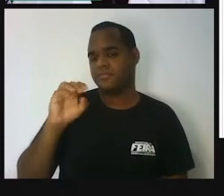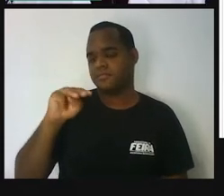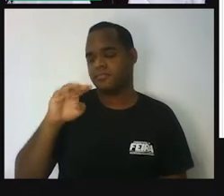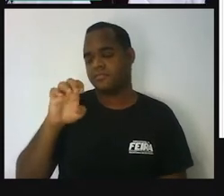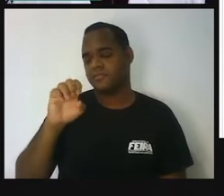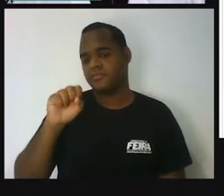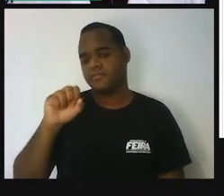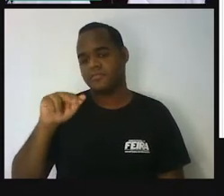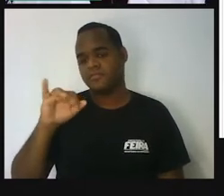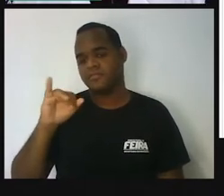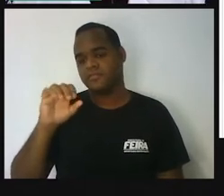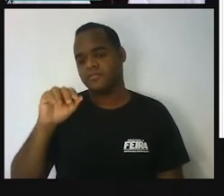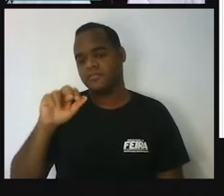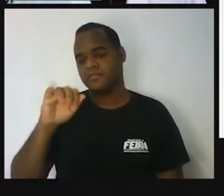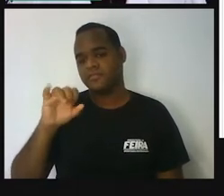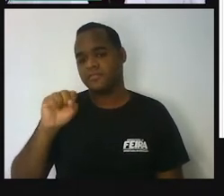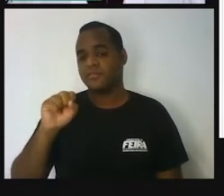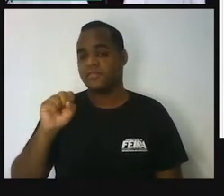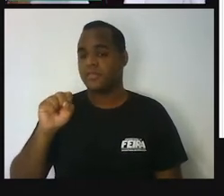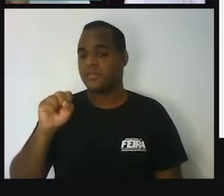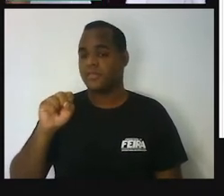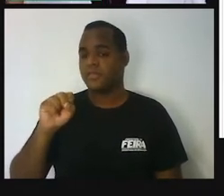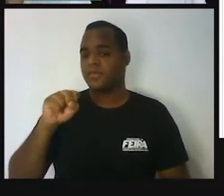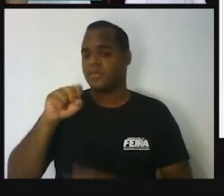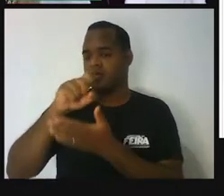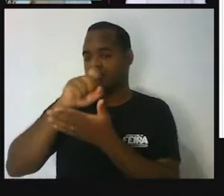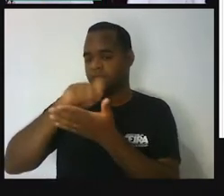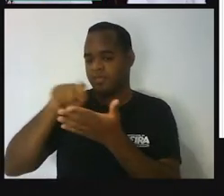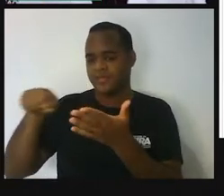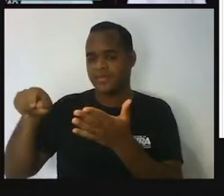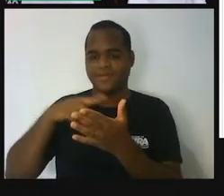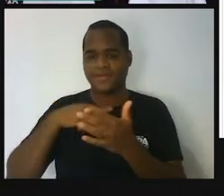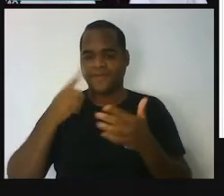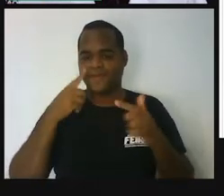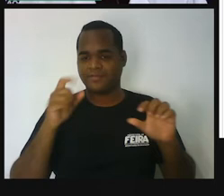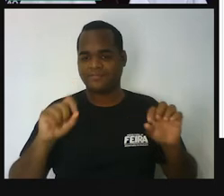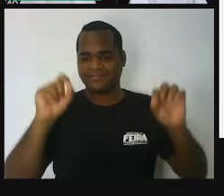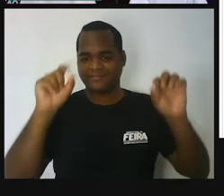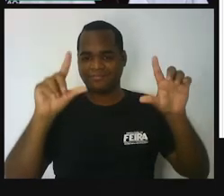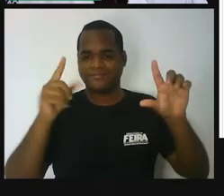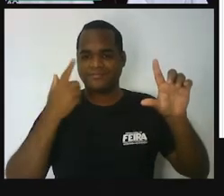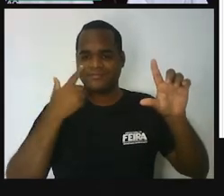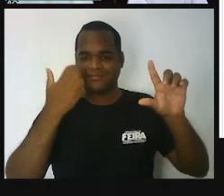Então, eu já vou escrever aqui na tela para você, essa palavrinha bidimensional.